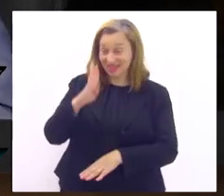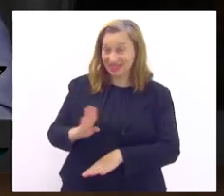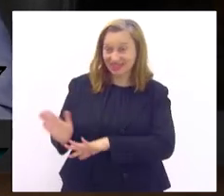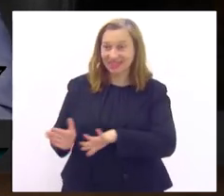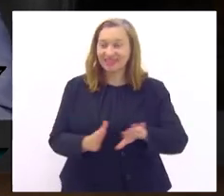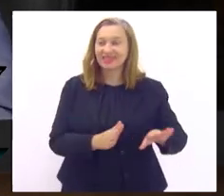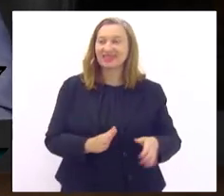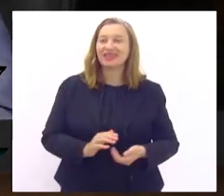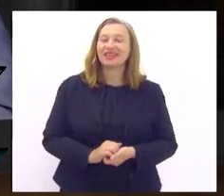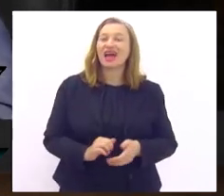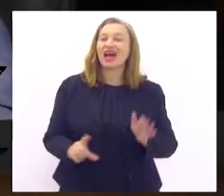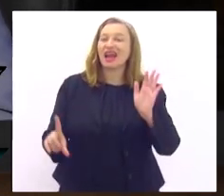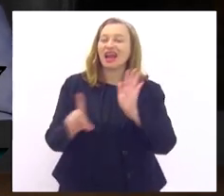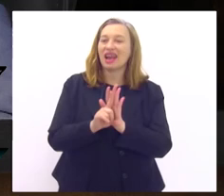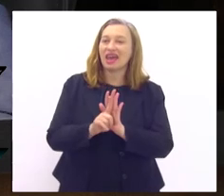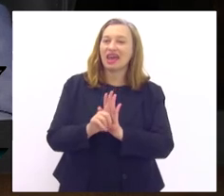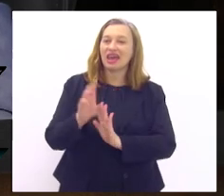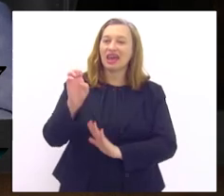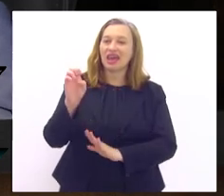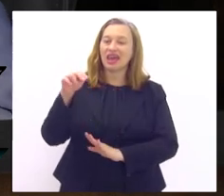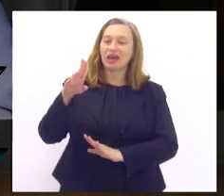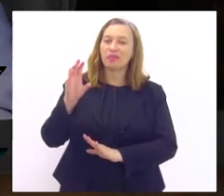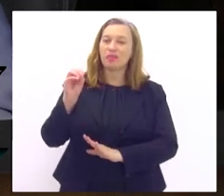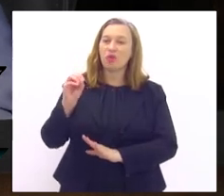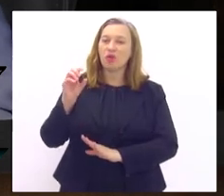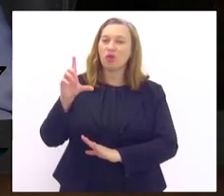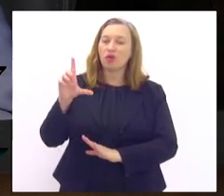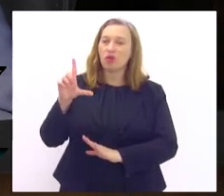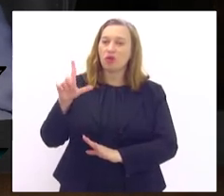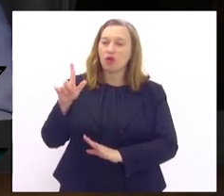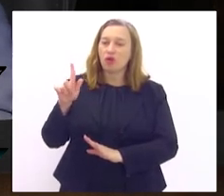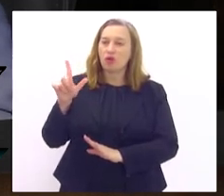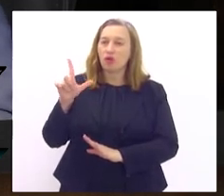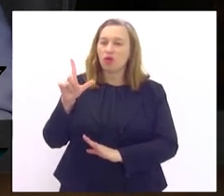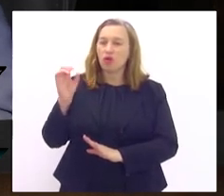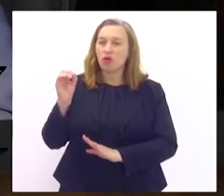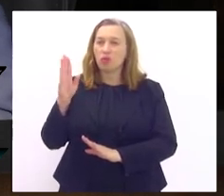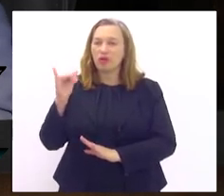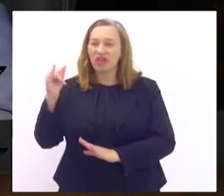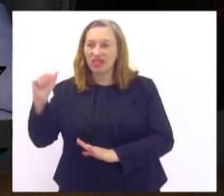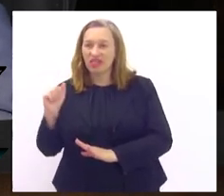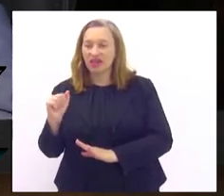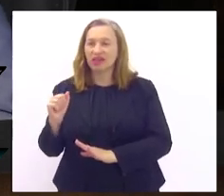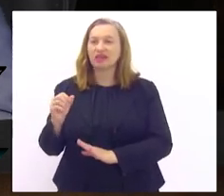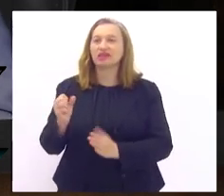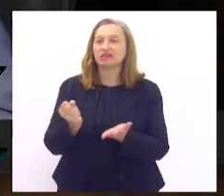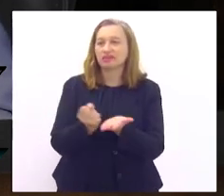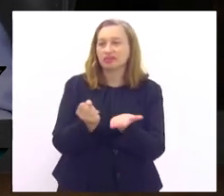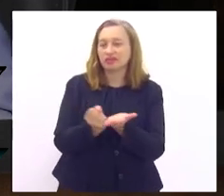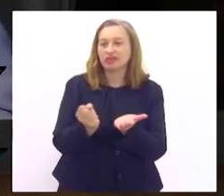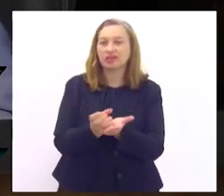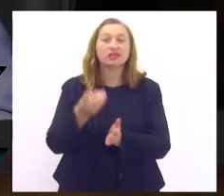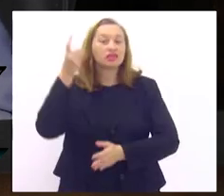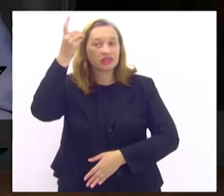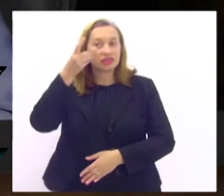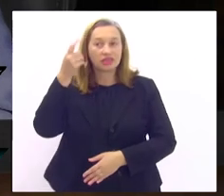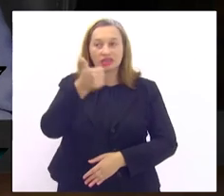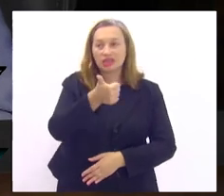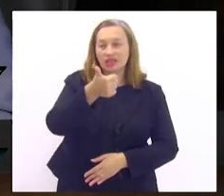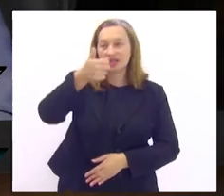lei da hemoglobina glicada de autoria do deputado Samuel Malafaia em 15 de junho de